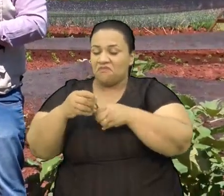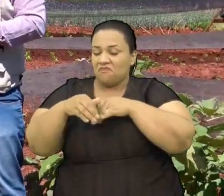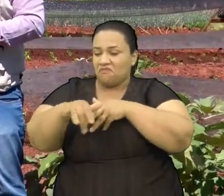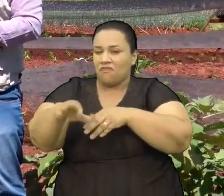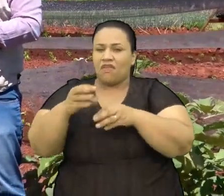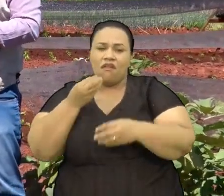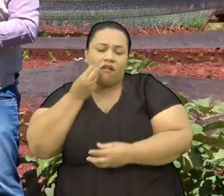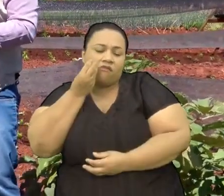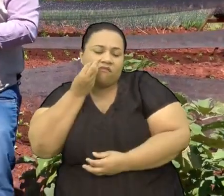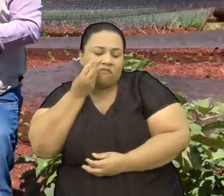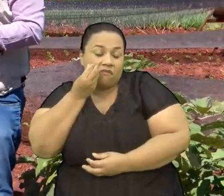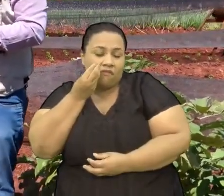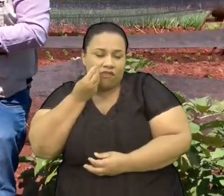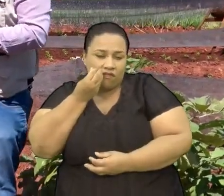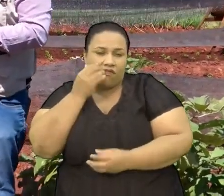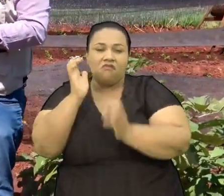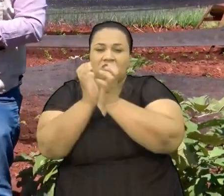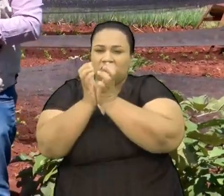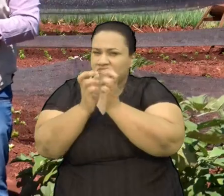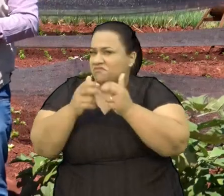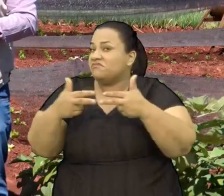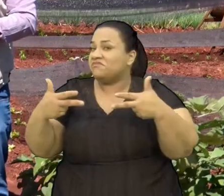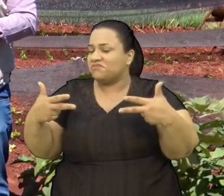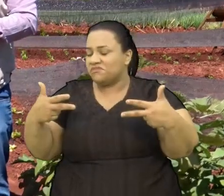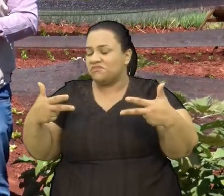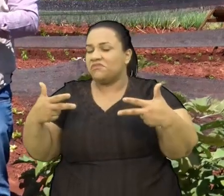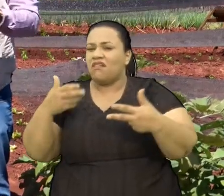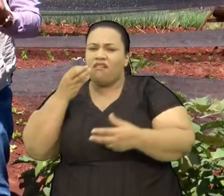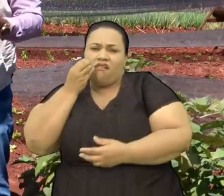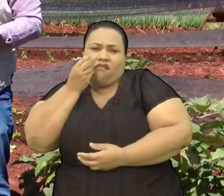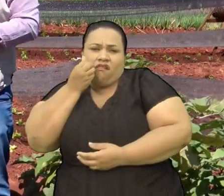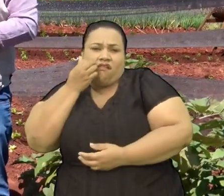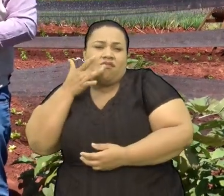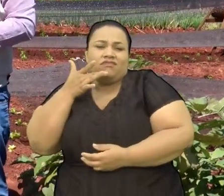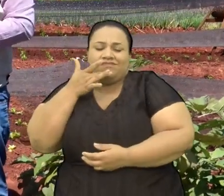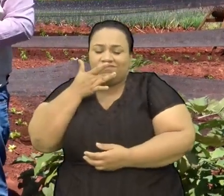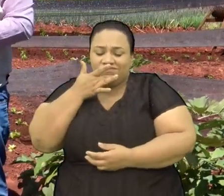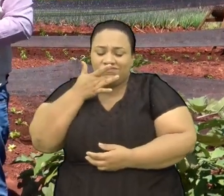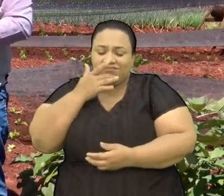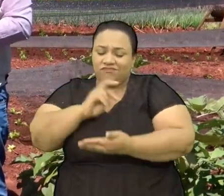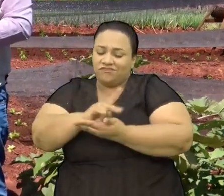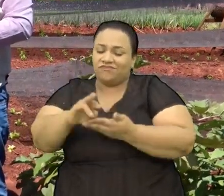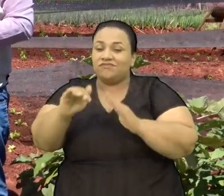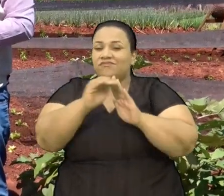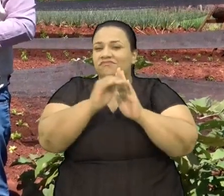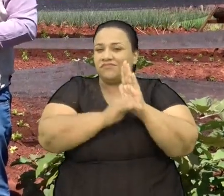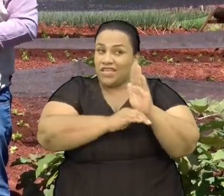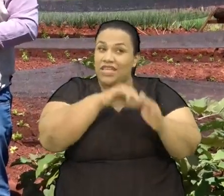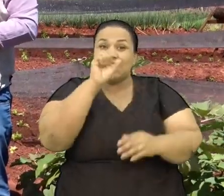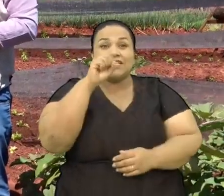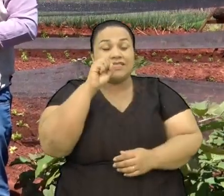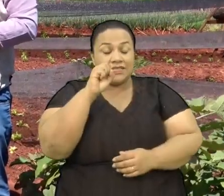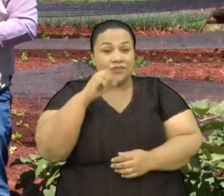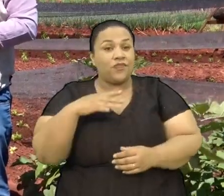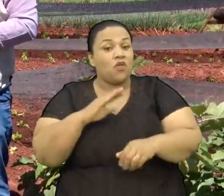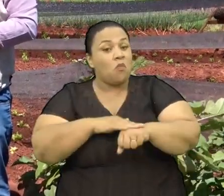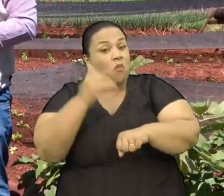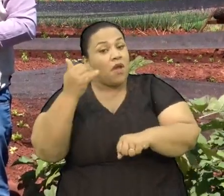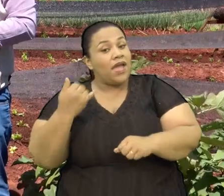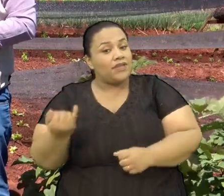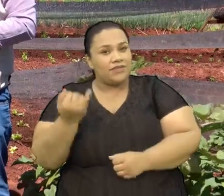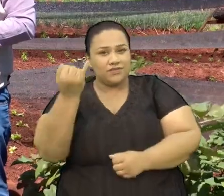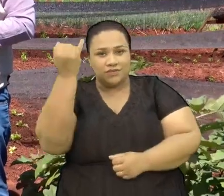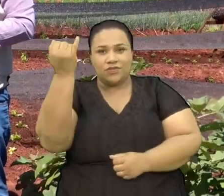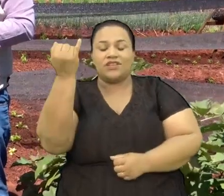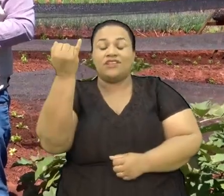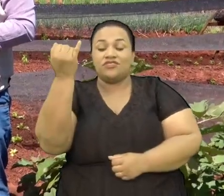maravilhosa Leguminosa na verdade Sim Com essa leguminosa Que dá para fazer Muita coisa na cozinha Sim E o mais importante disso É que